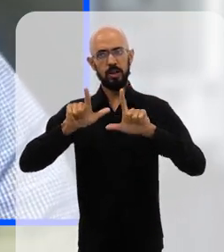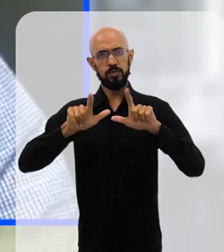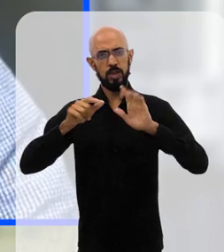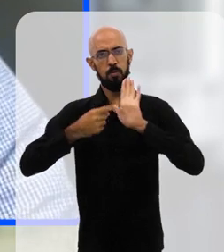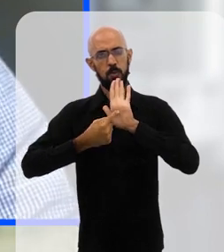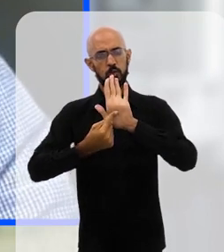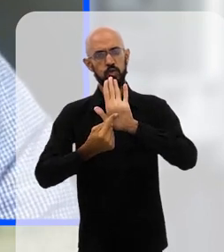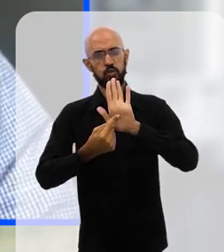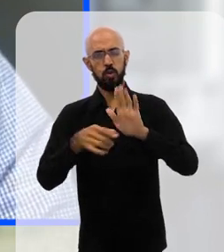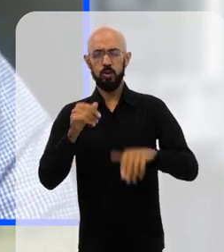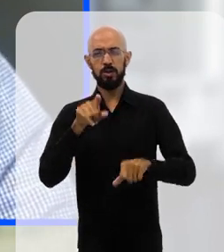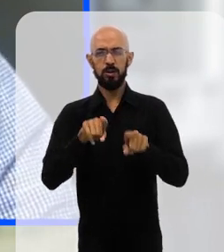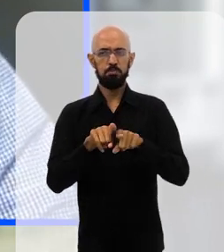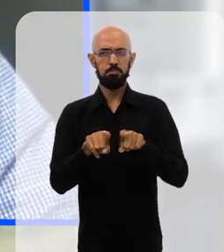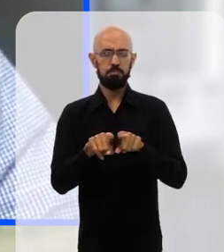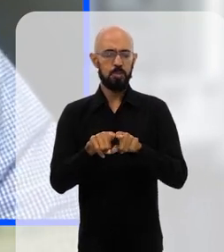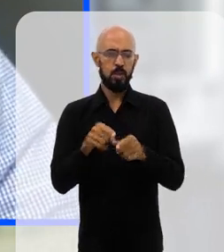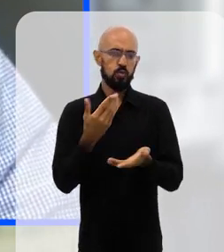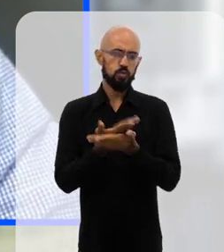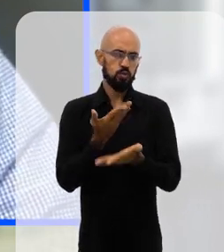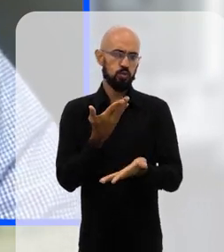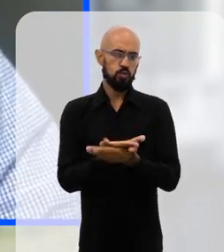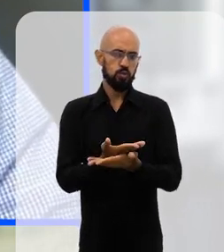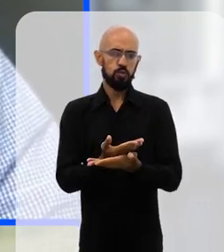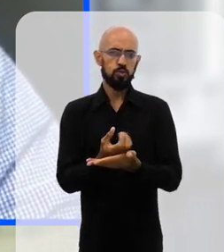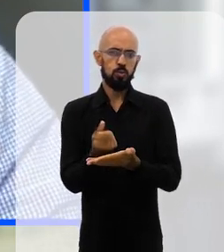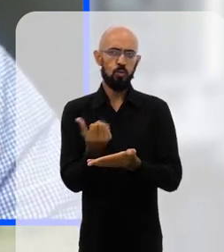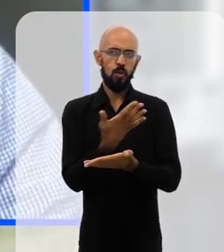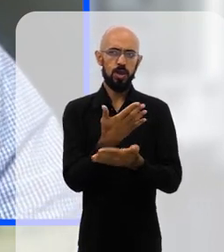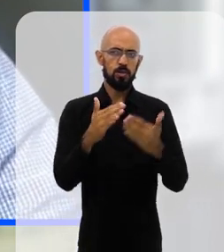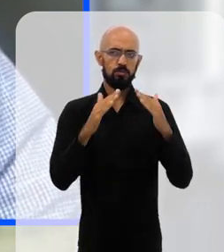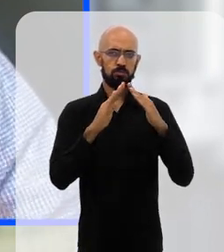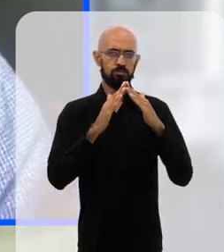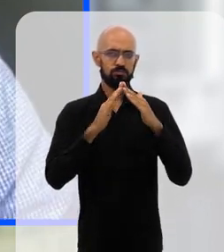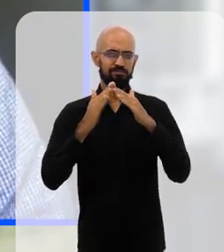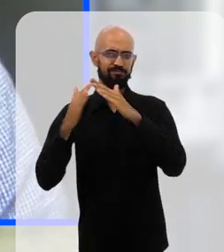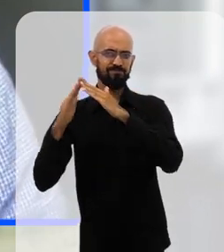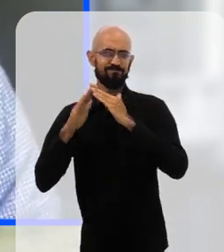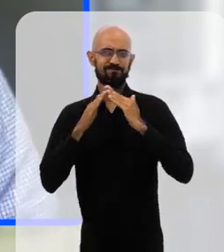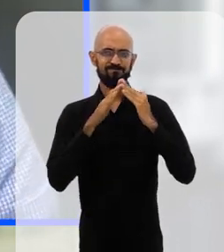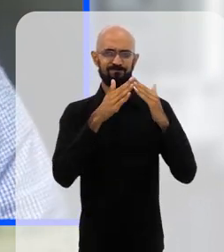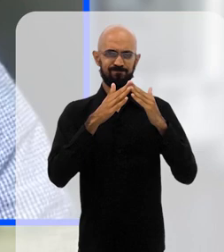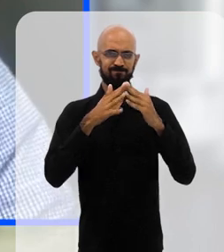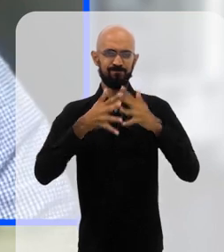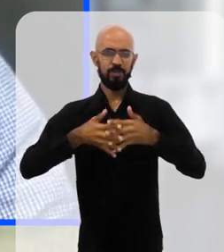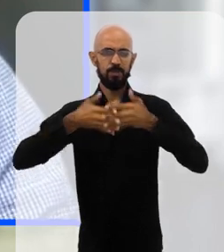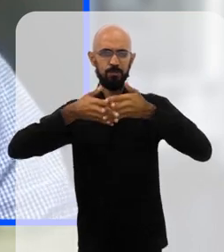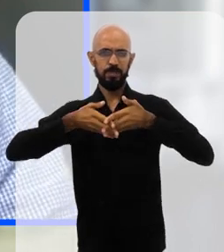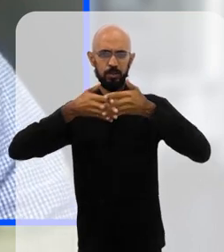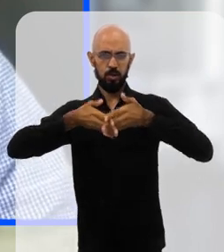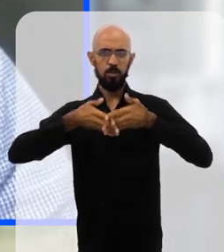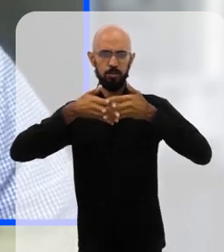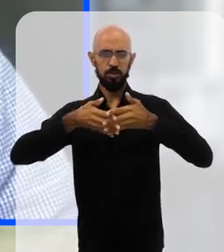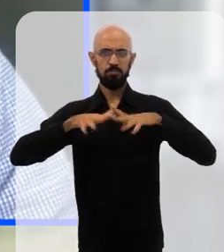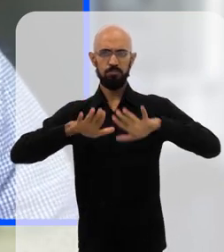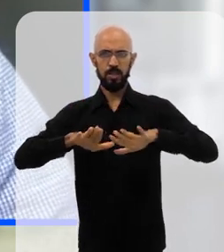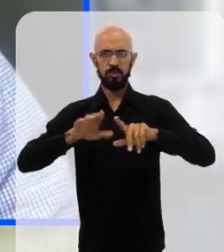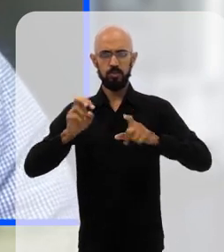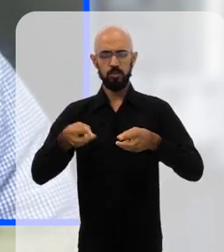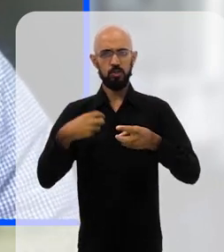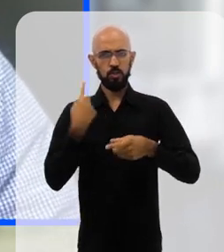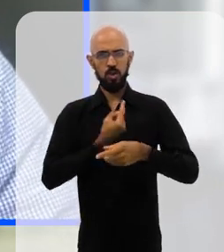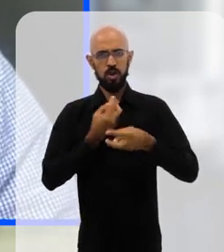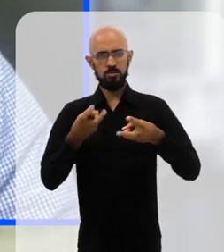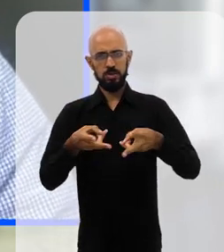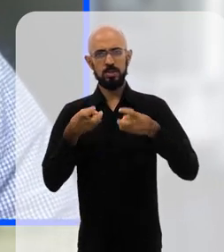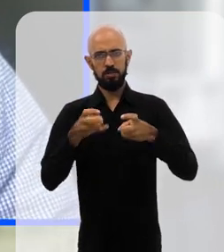saiu na imprensa, por exemplo, algum estudo mostrando da quantidade de moradias em situação de precariedade em Petrópolis, mas o a gente tem